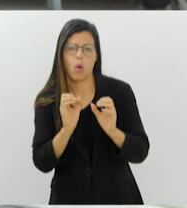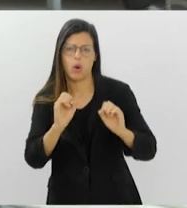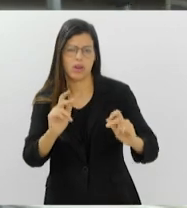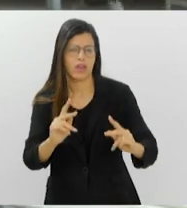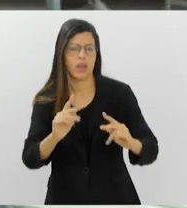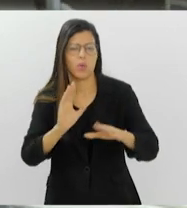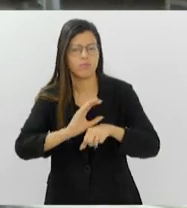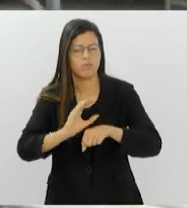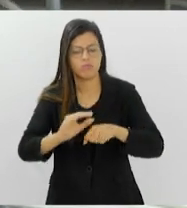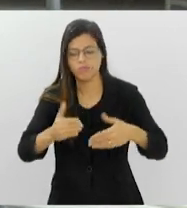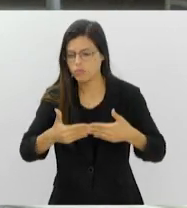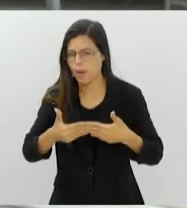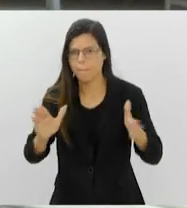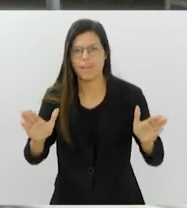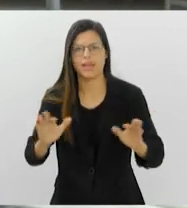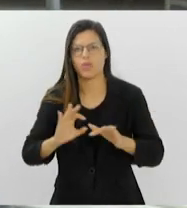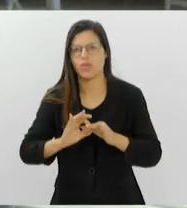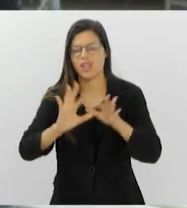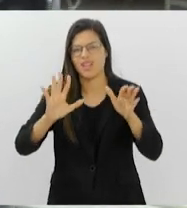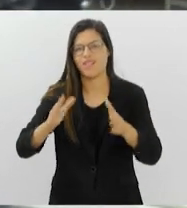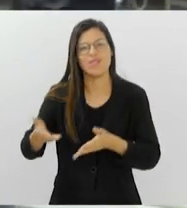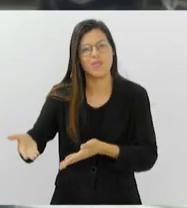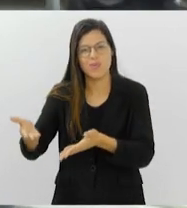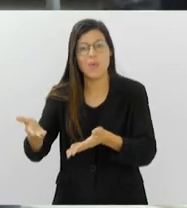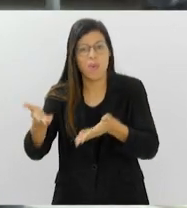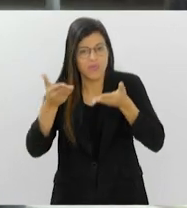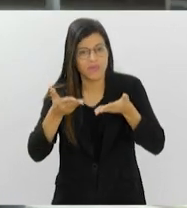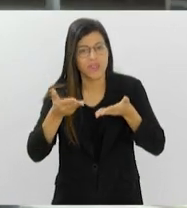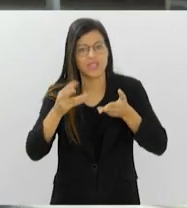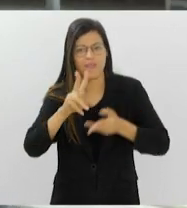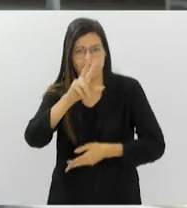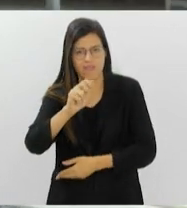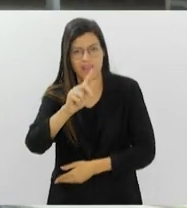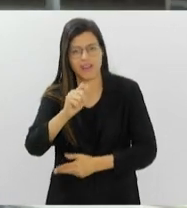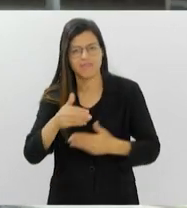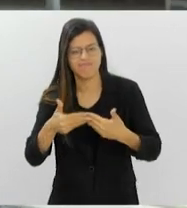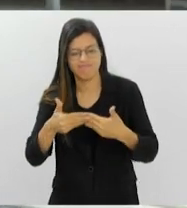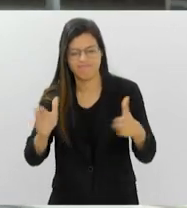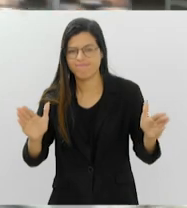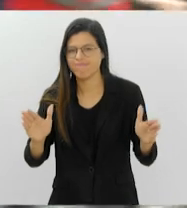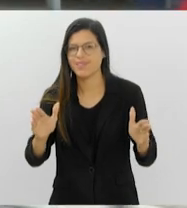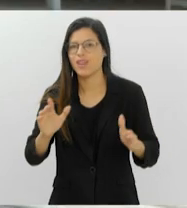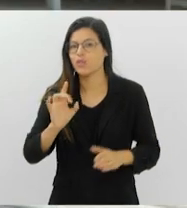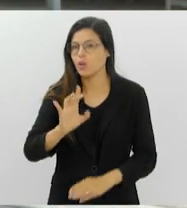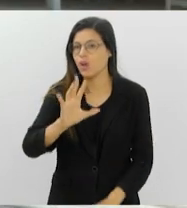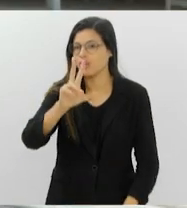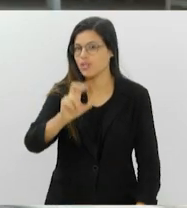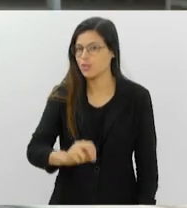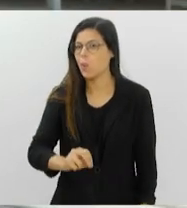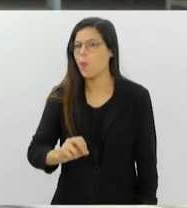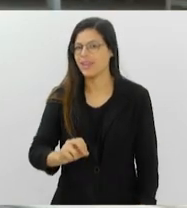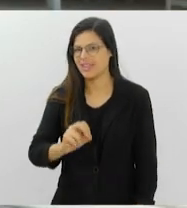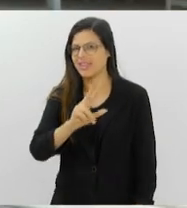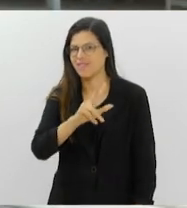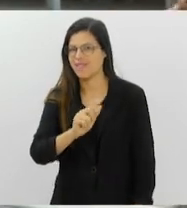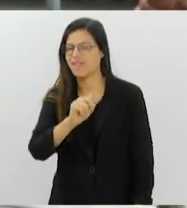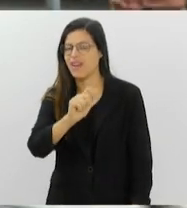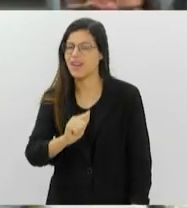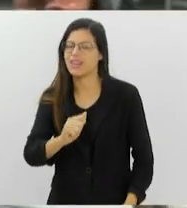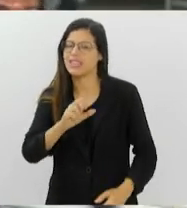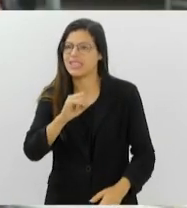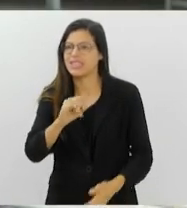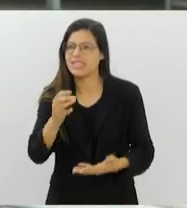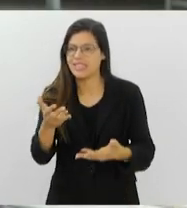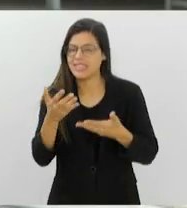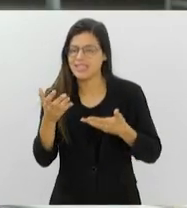a todo mundo, e o convite tá aí, né, as vagas estão abertas, nesse momento são só 50 vagas, já tem 50 ocupadas, quem quiser